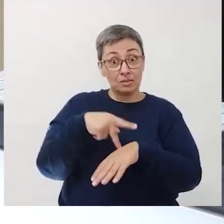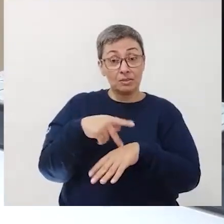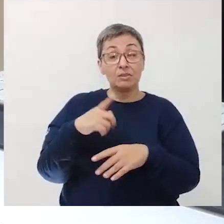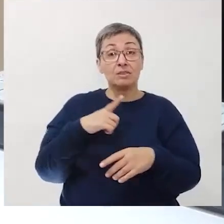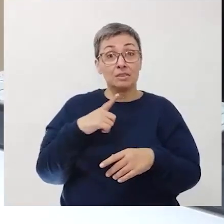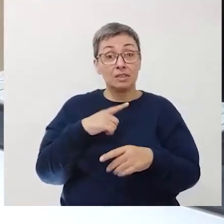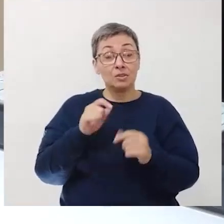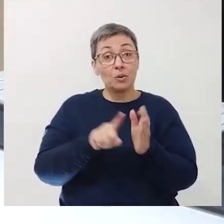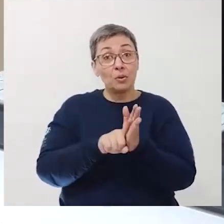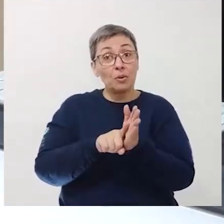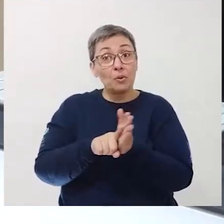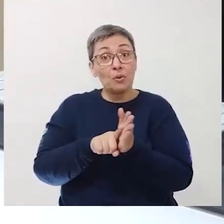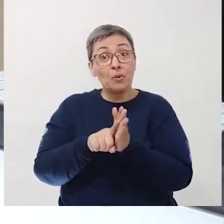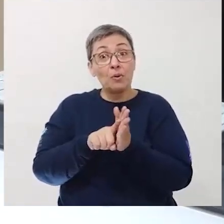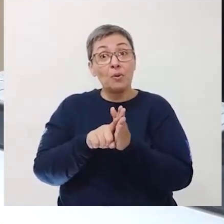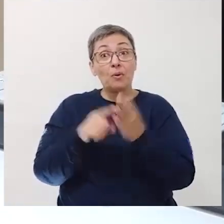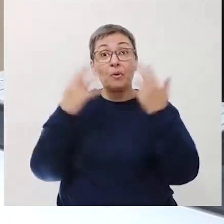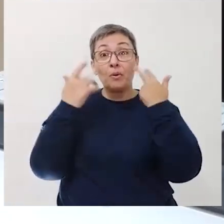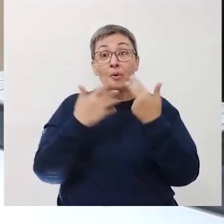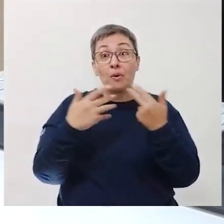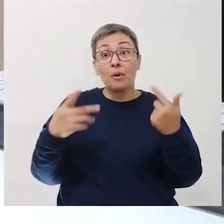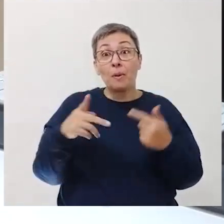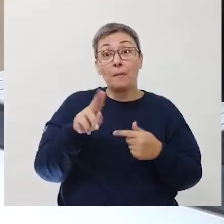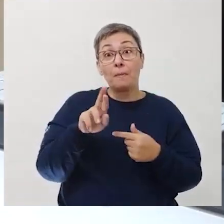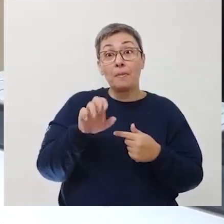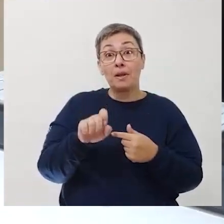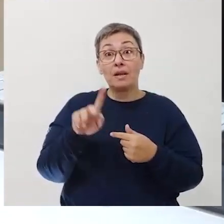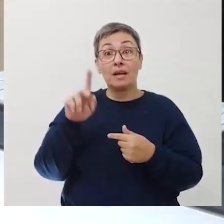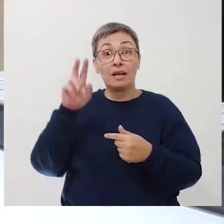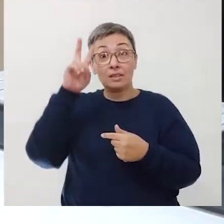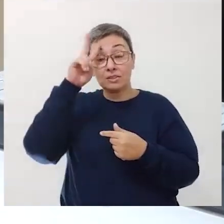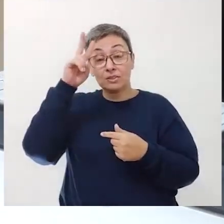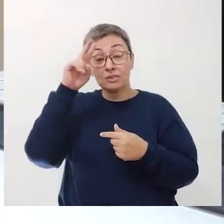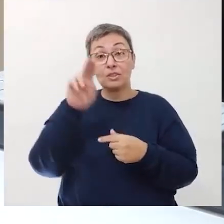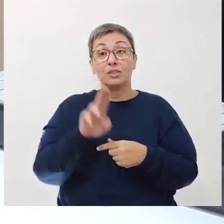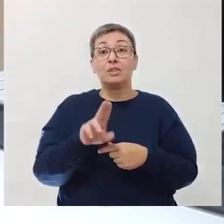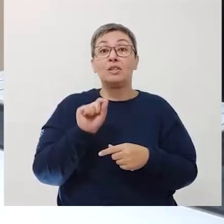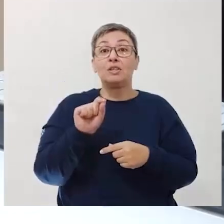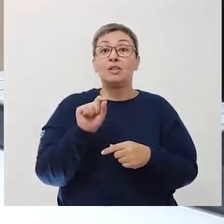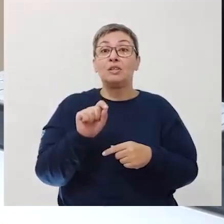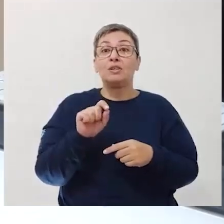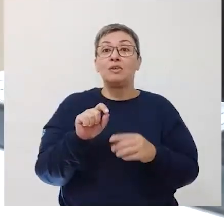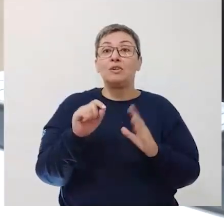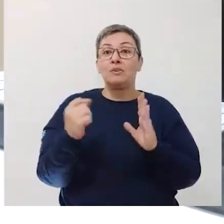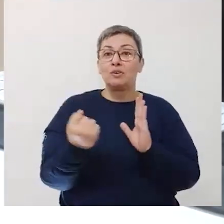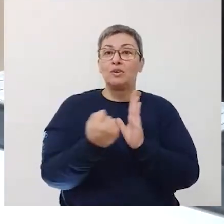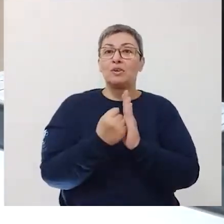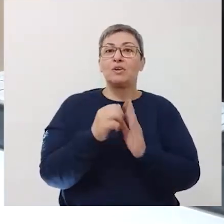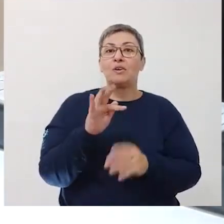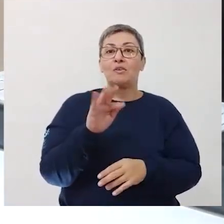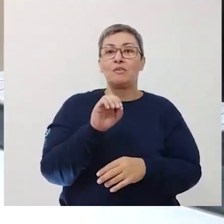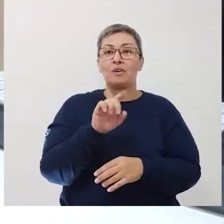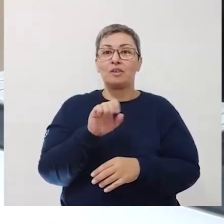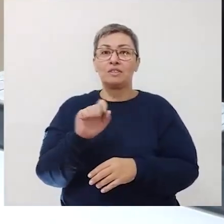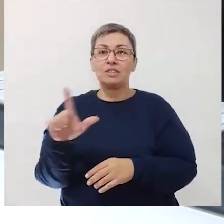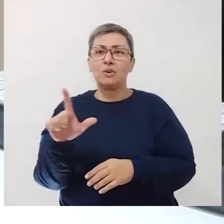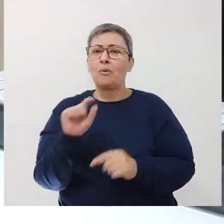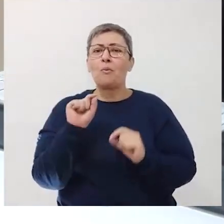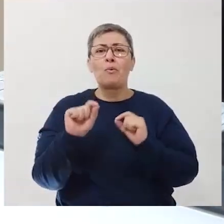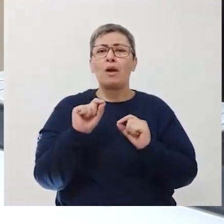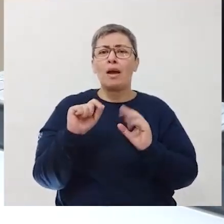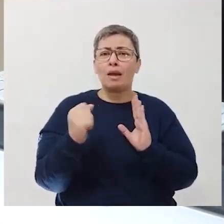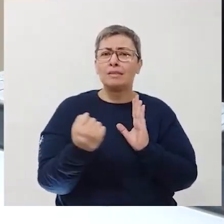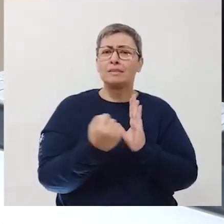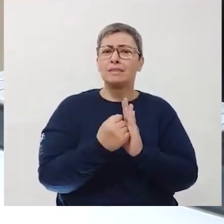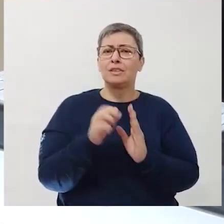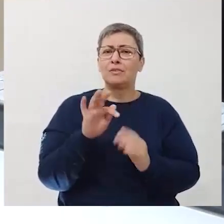país, eles estão pesquisando os animais pré-históricos dos chamados registros fósseis. Opa,